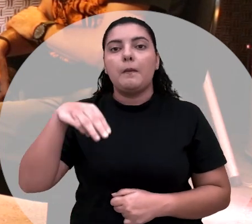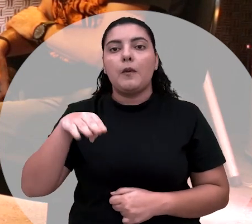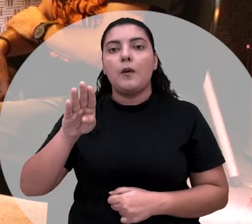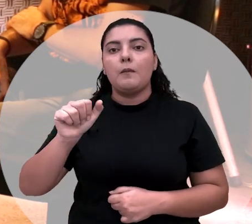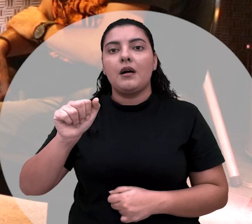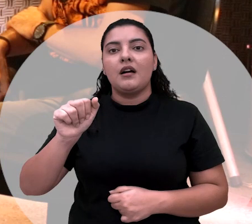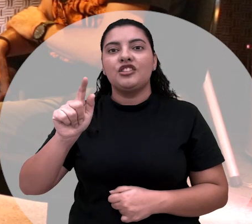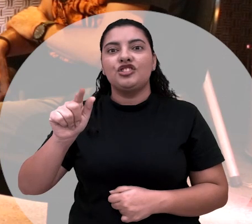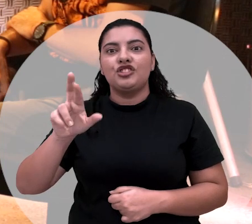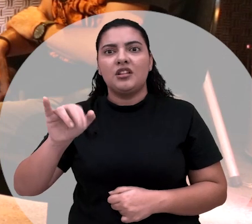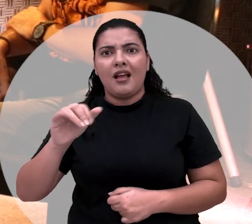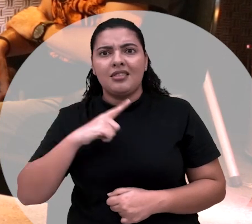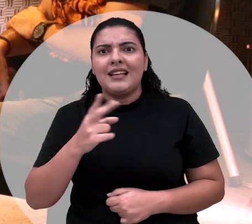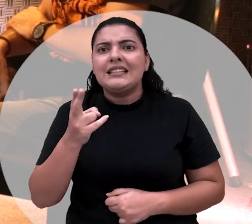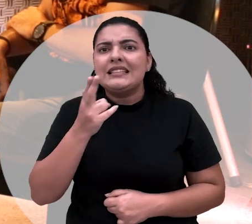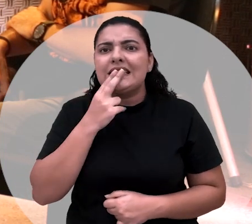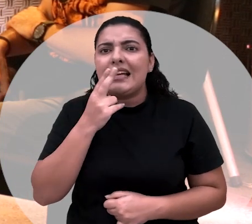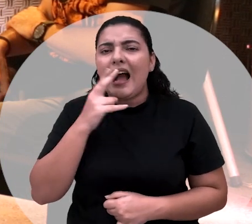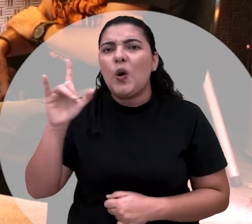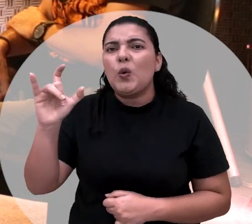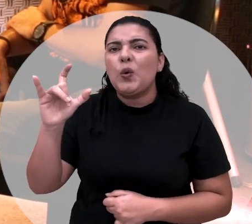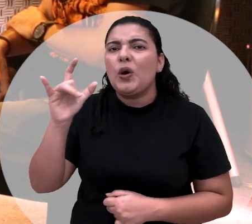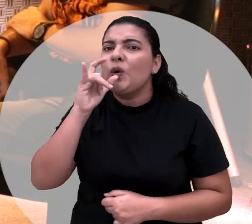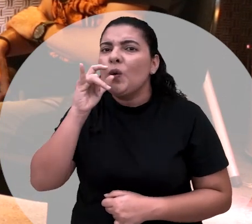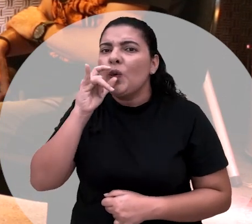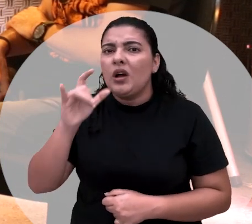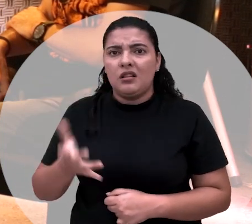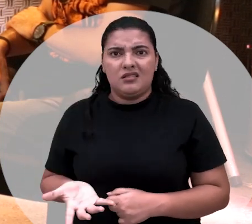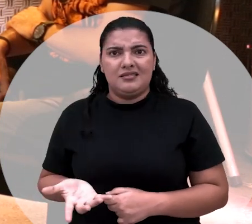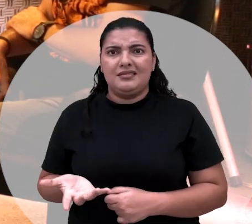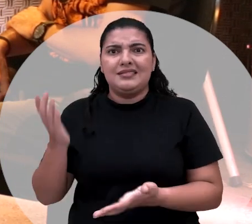cigarro eletrônico. Pombageiras chegando de limusine.